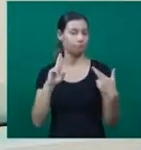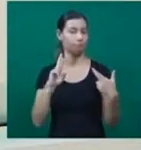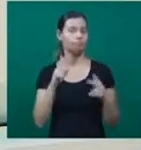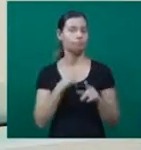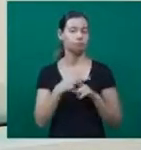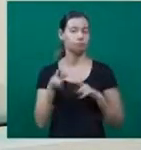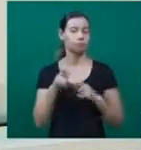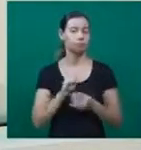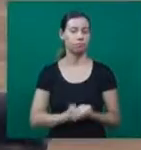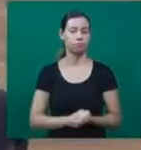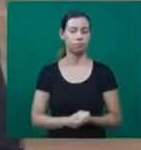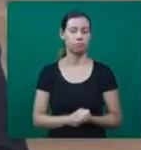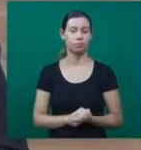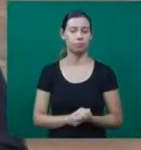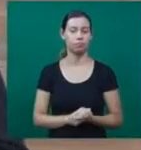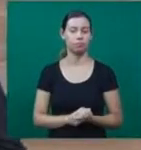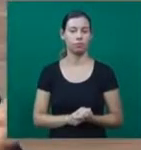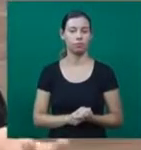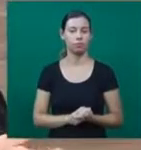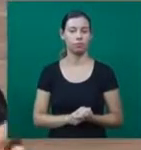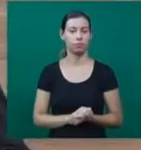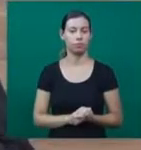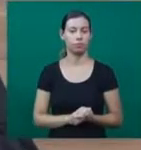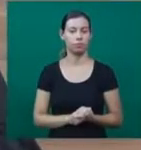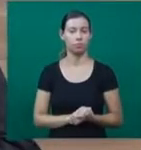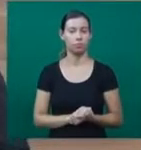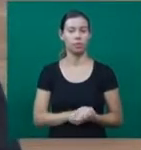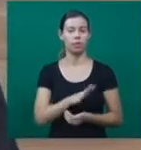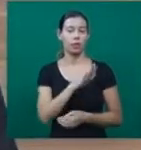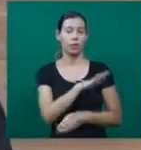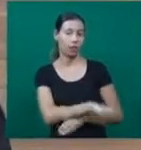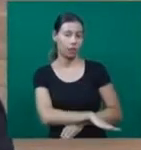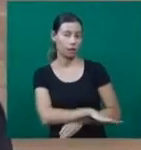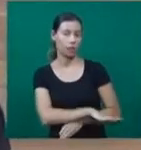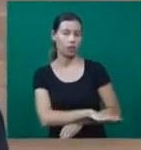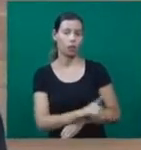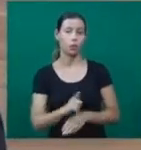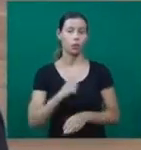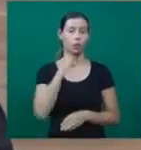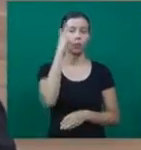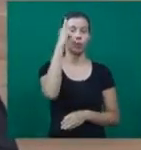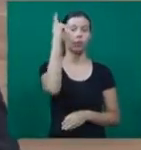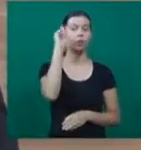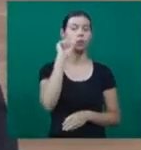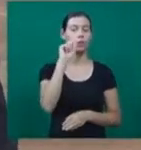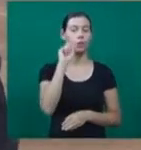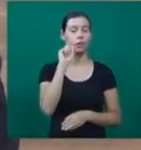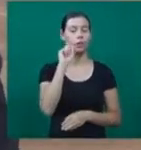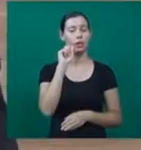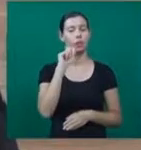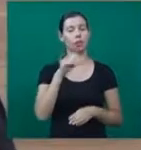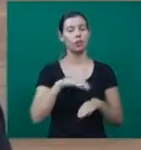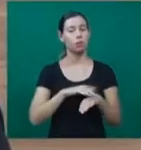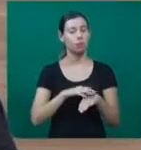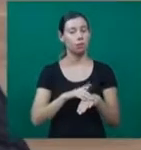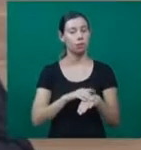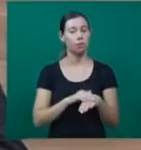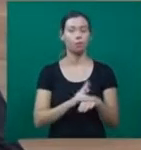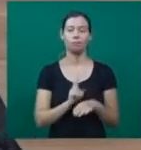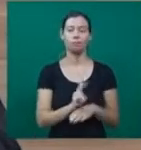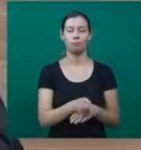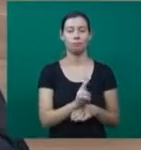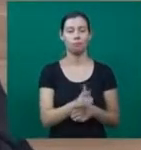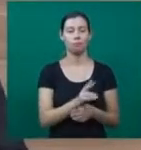escolheram profissionalmente. O nanismo e o gigantismo são patologias raras que não têm cura. São provocadas pela